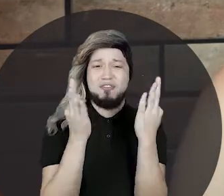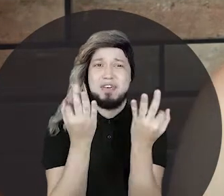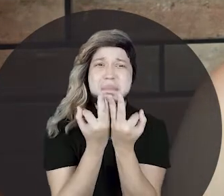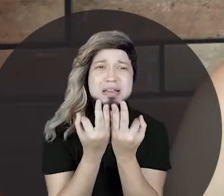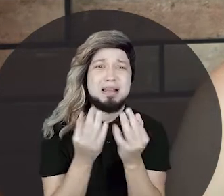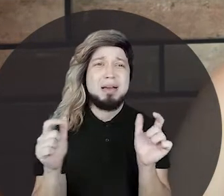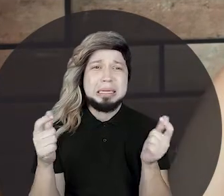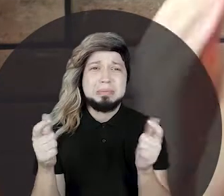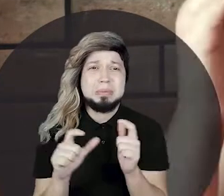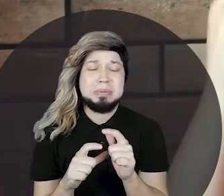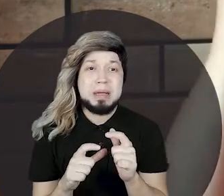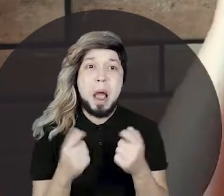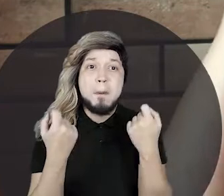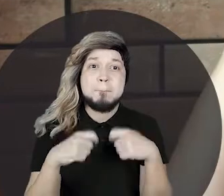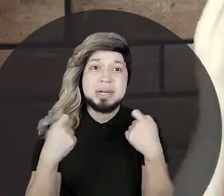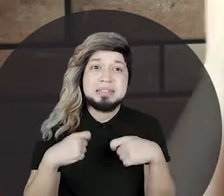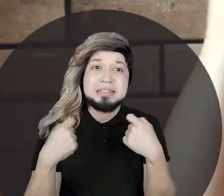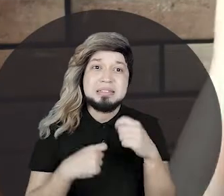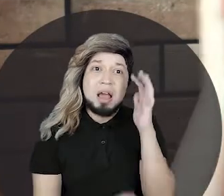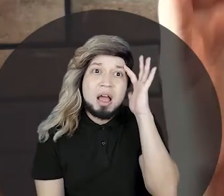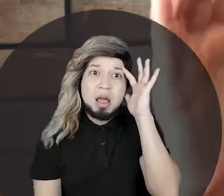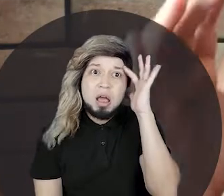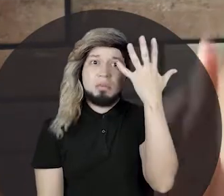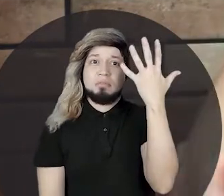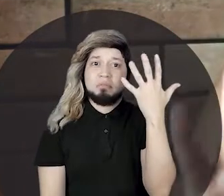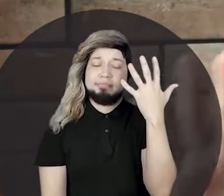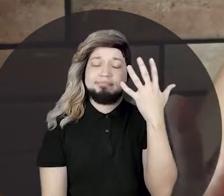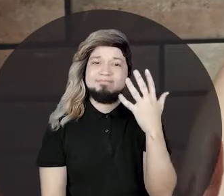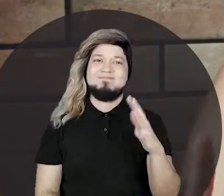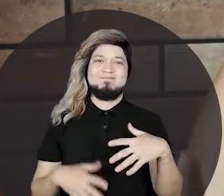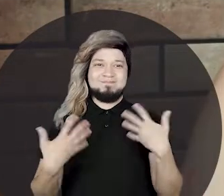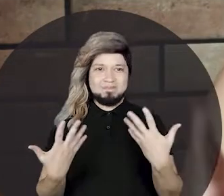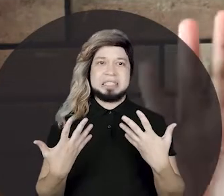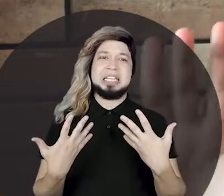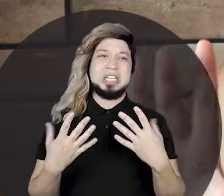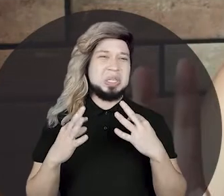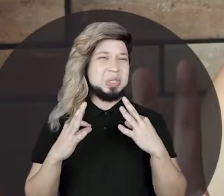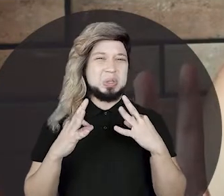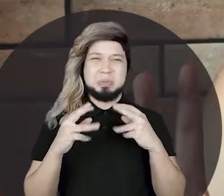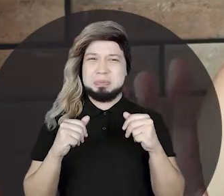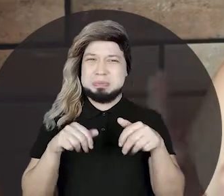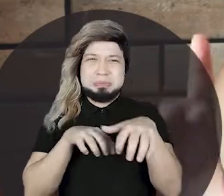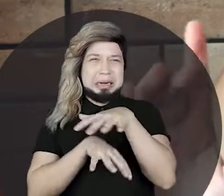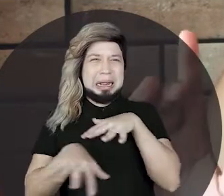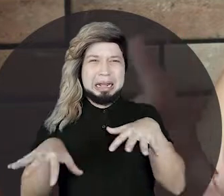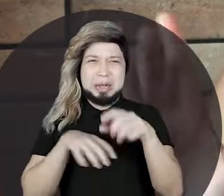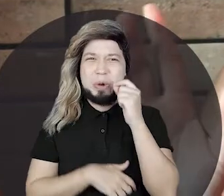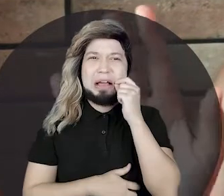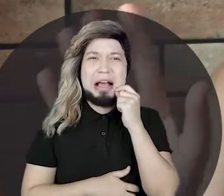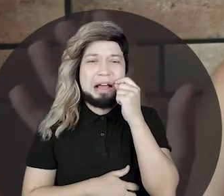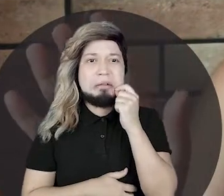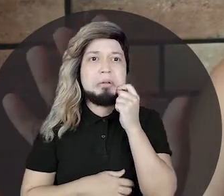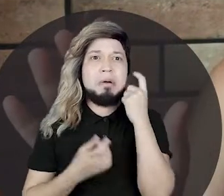família tá se acabando? A gente tem que encontrar uma solução. E os ânimos, gente, estavam alterados. Os ratos